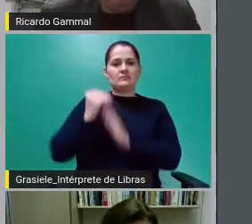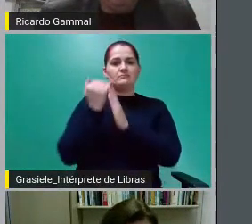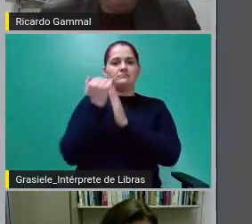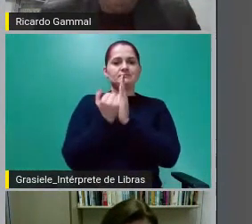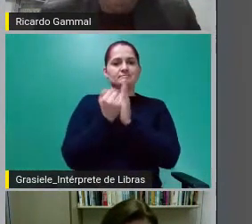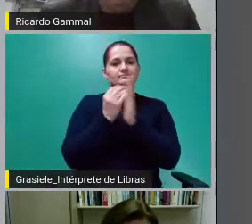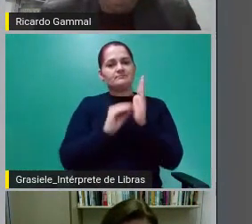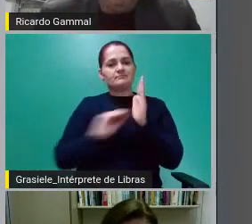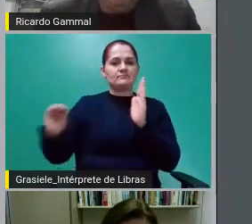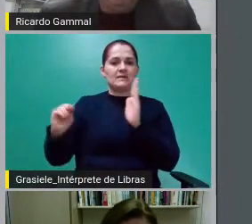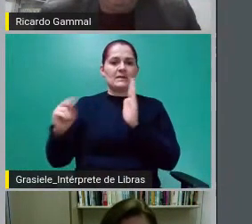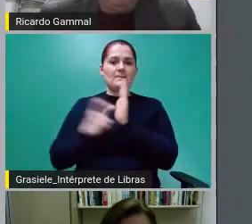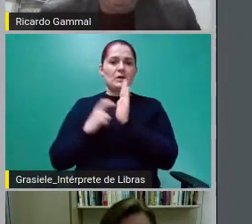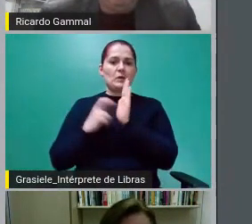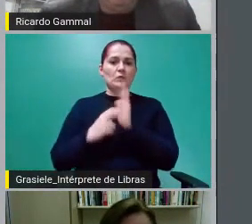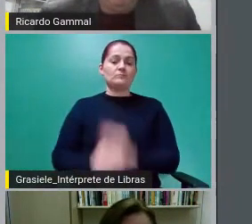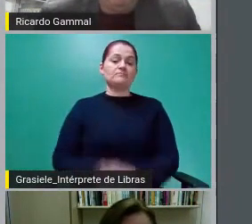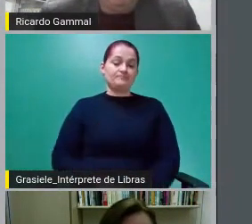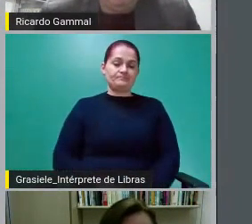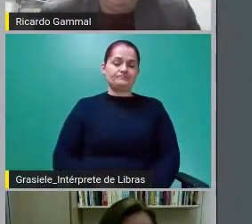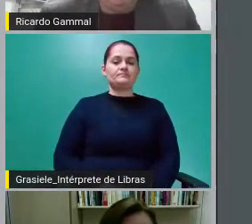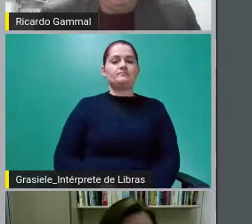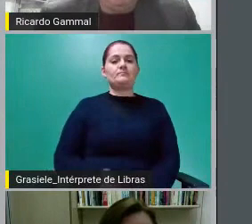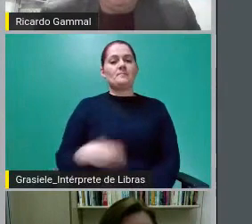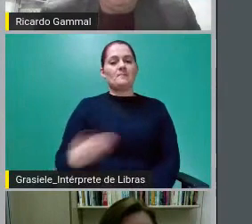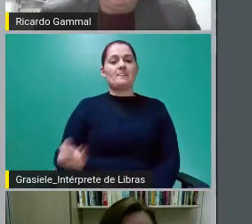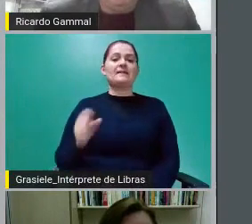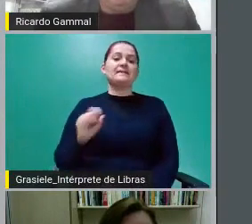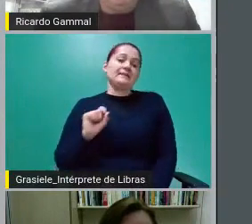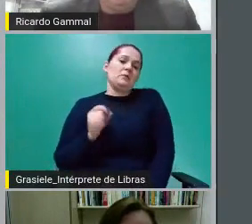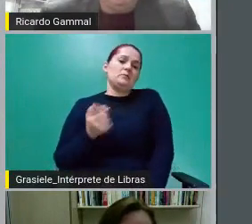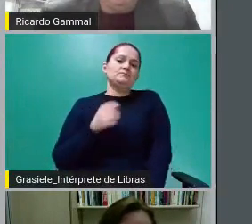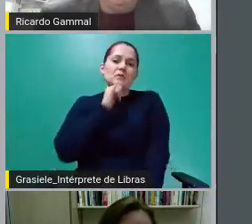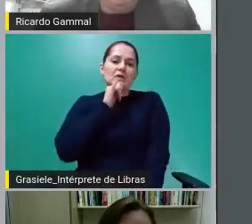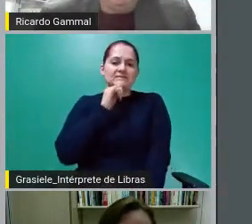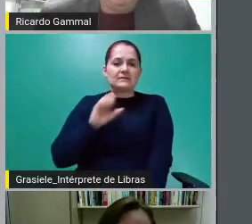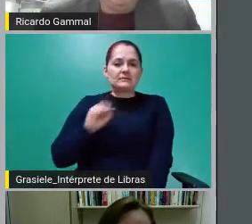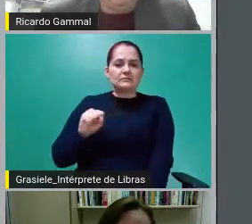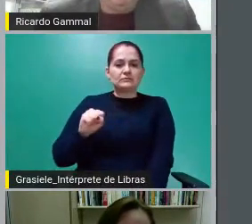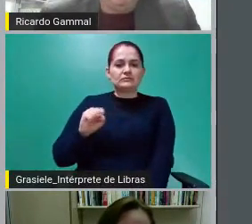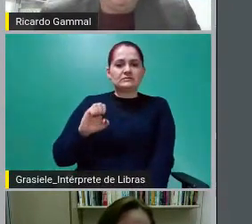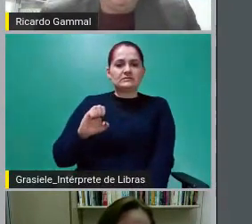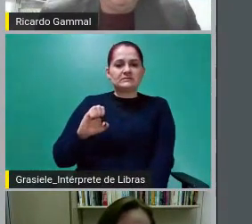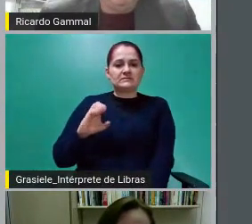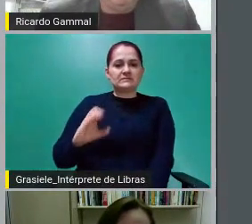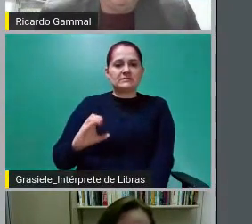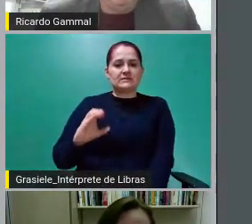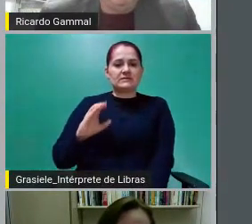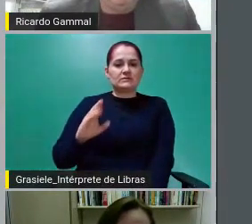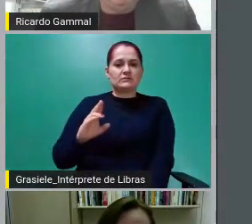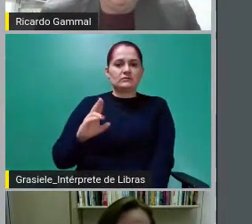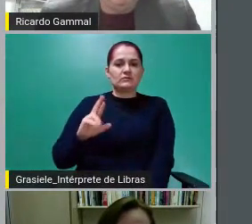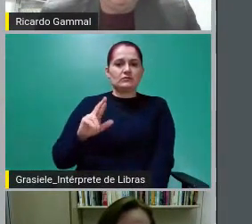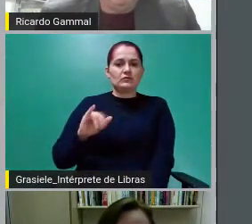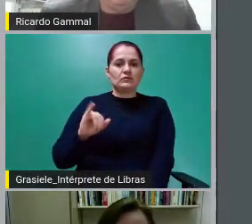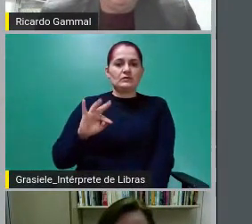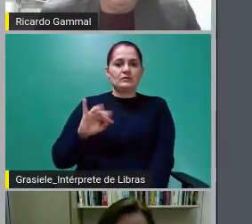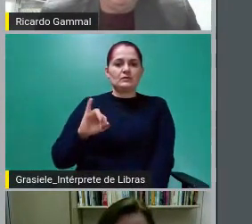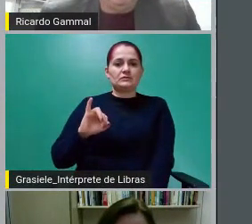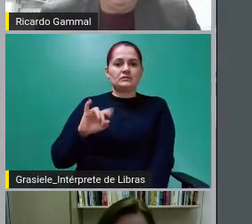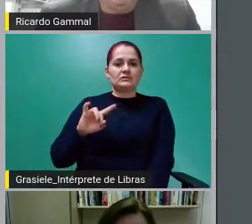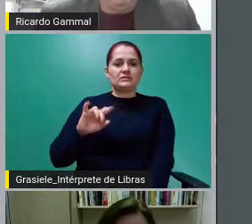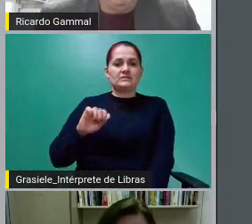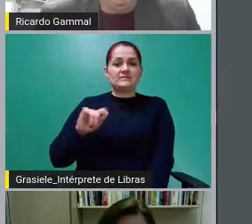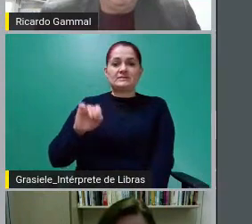daquele devedor. No caso da securitização, é isso. Nós temos artigo e folheto na